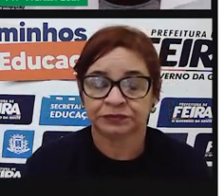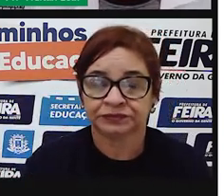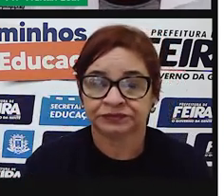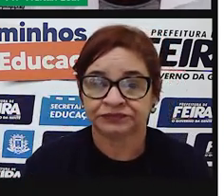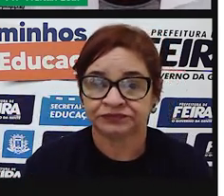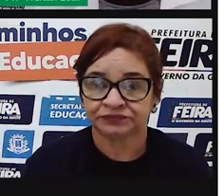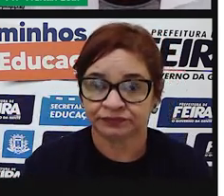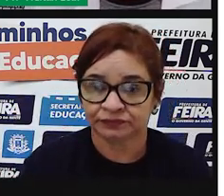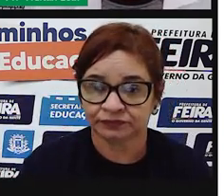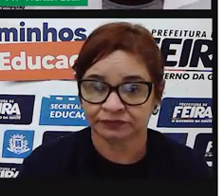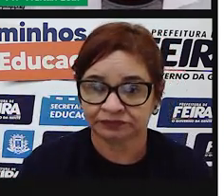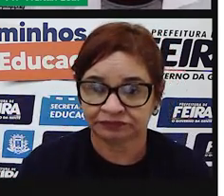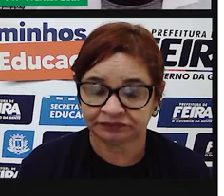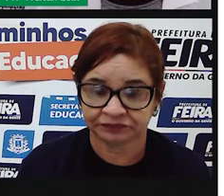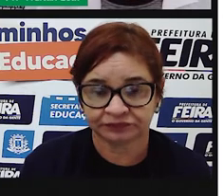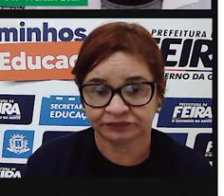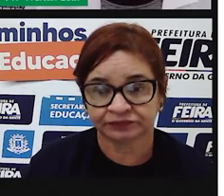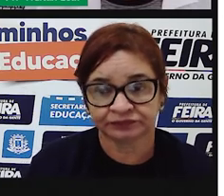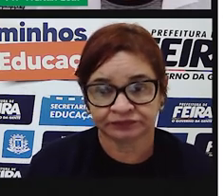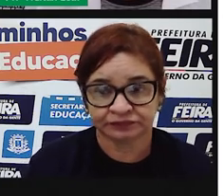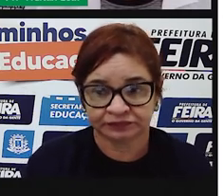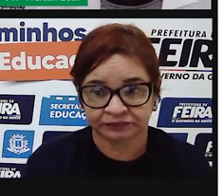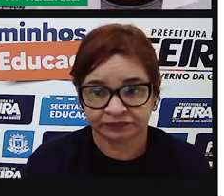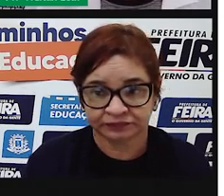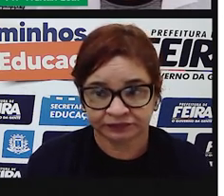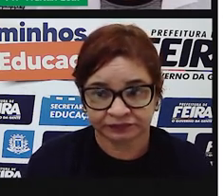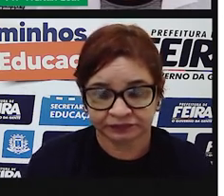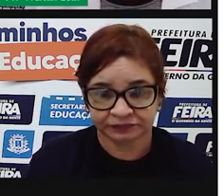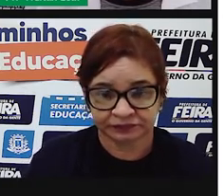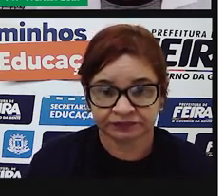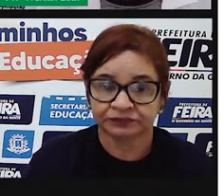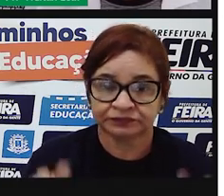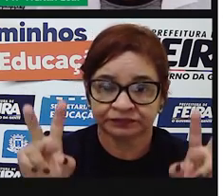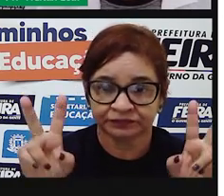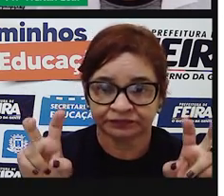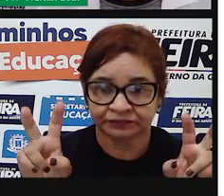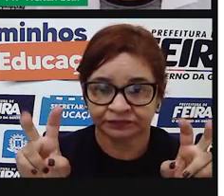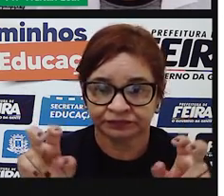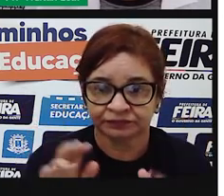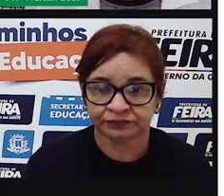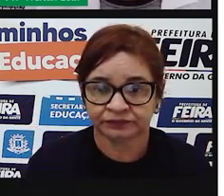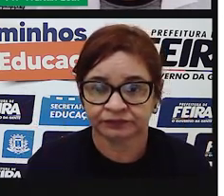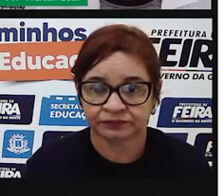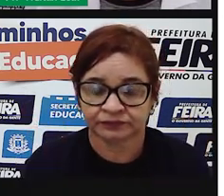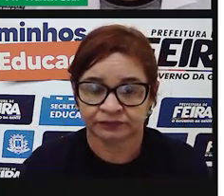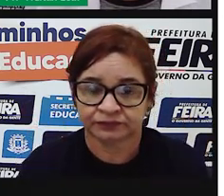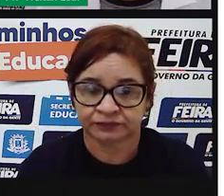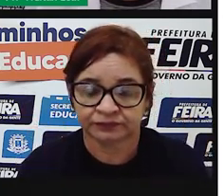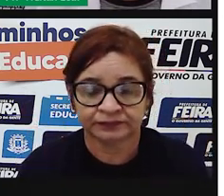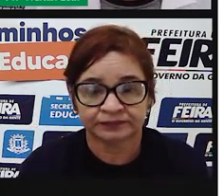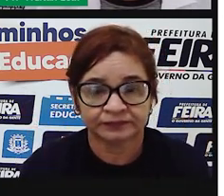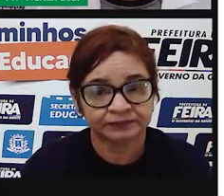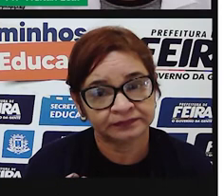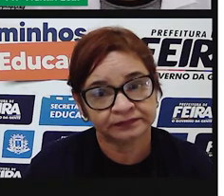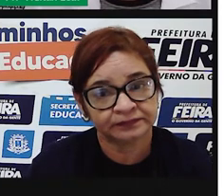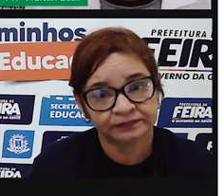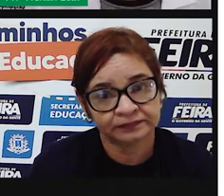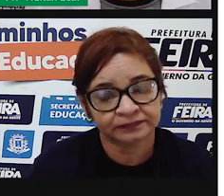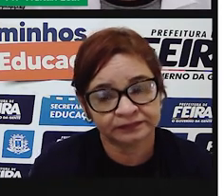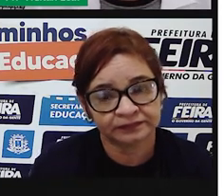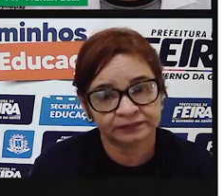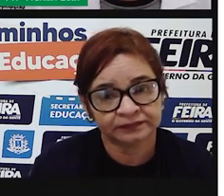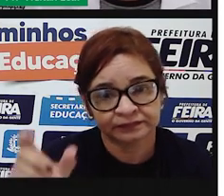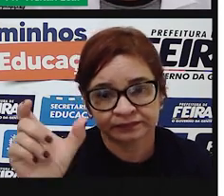Outra forma de utilizar as aspas. Realçar palavras ou expressões. Realçar no sentido de dar